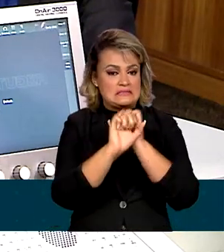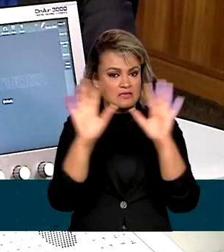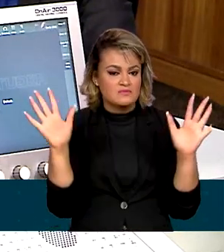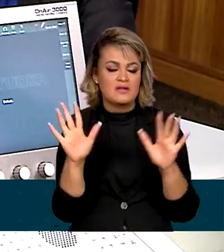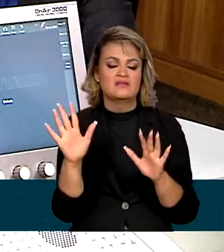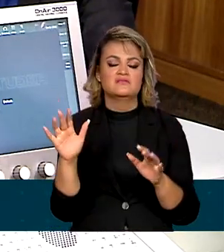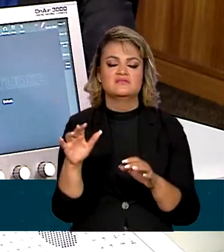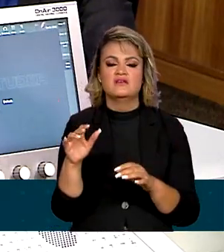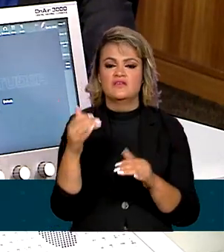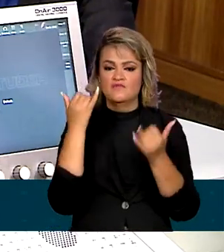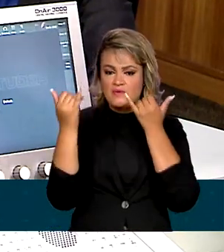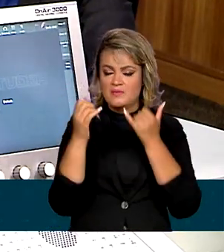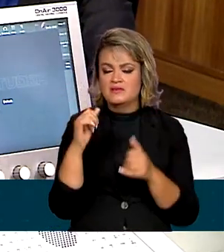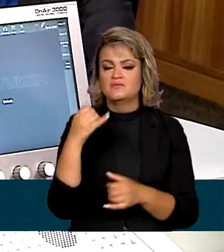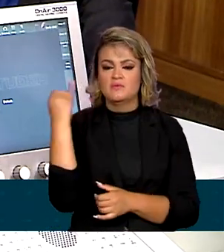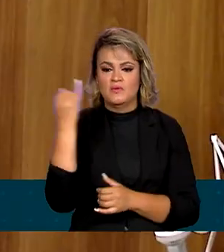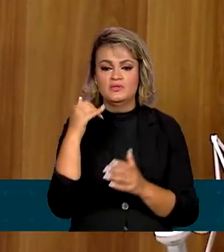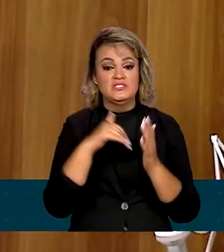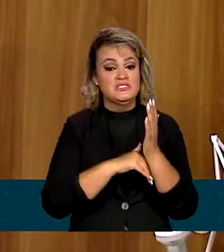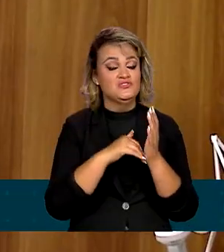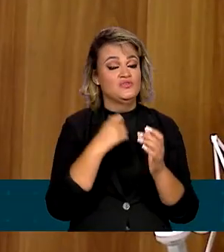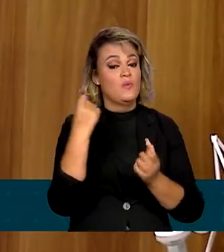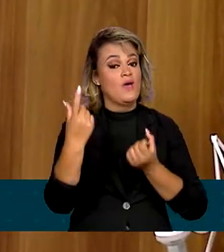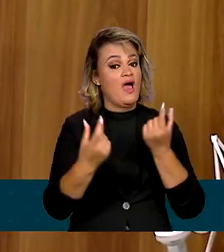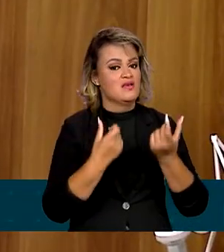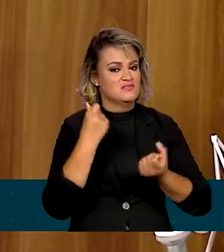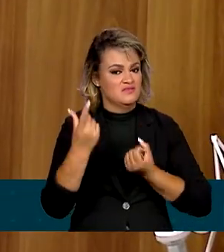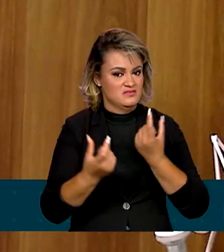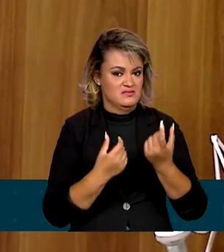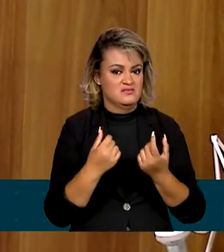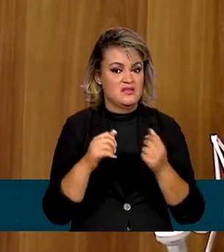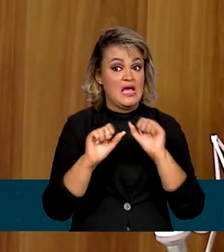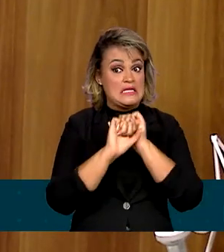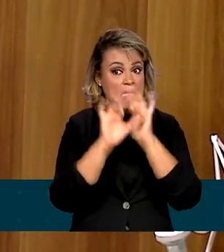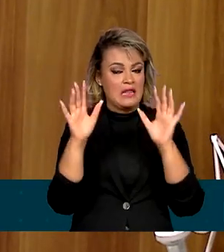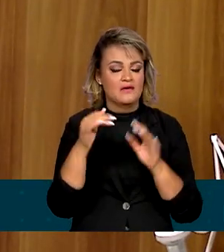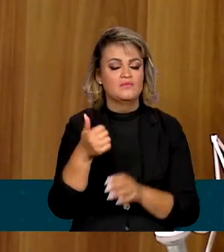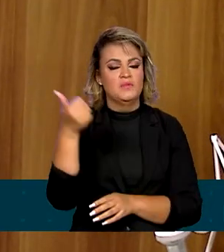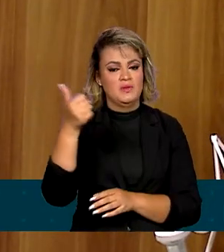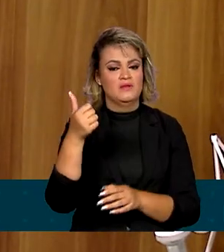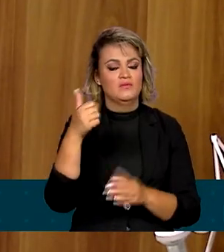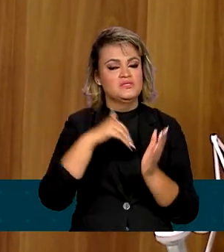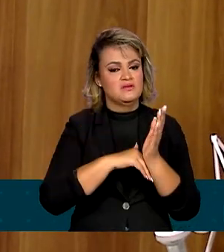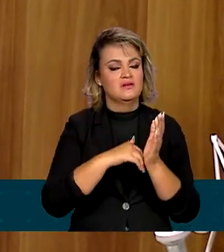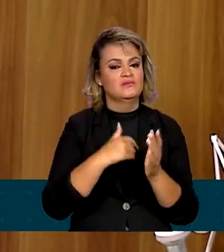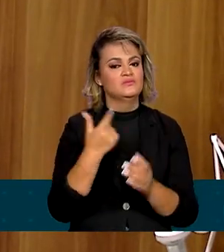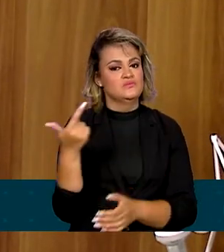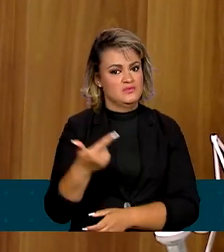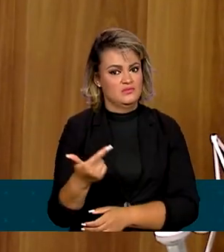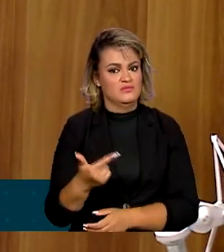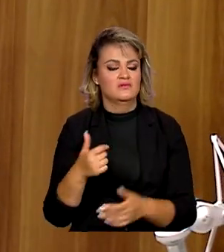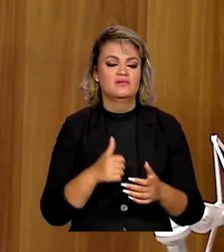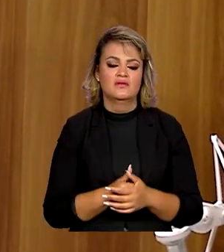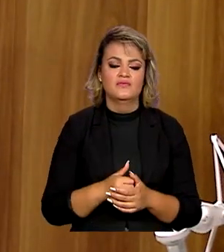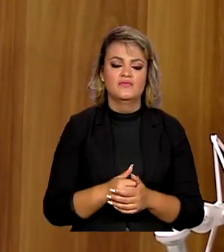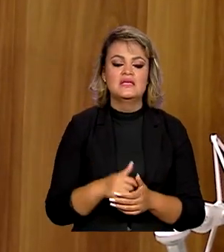publicidade é um valor e o sigilo é uma exceção. Esse próprio aumento da transparência, ele tem um impacto positivo